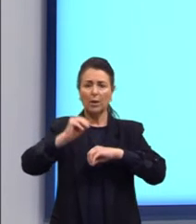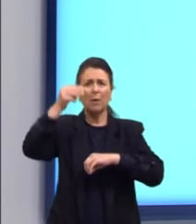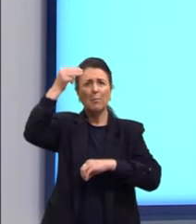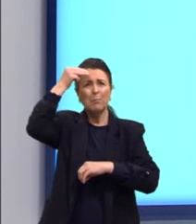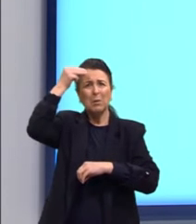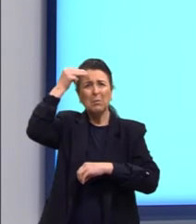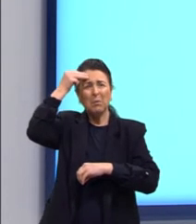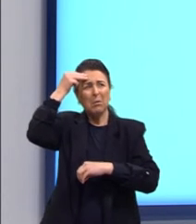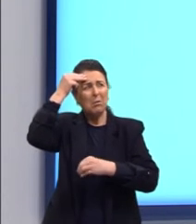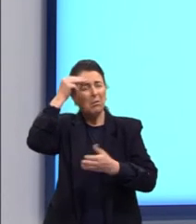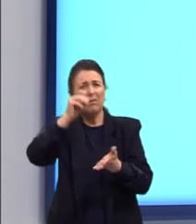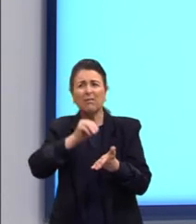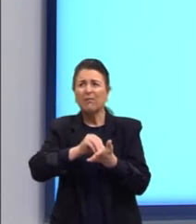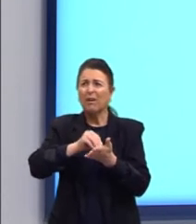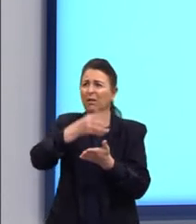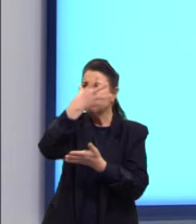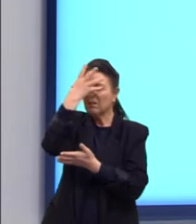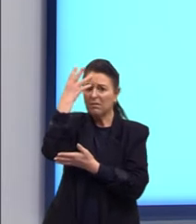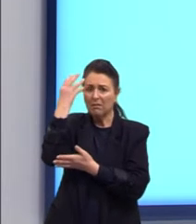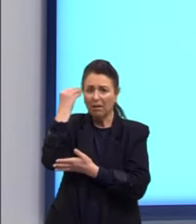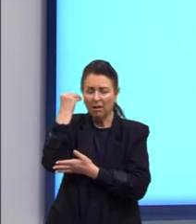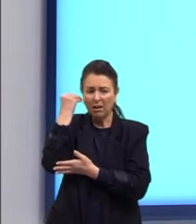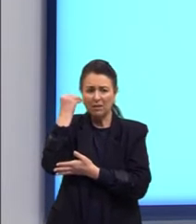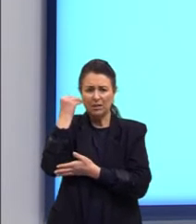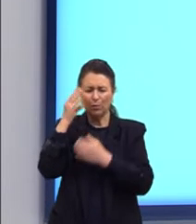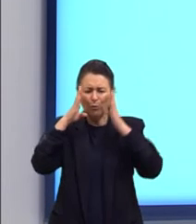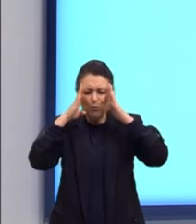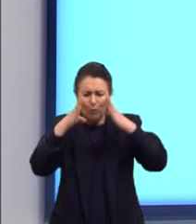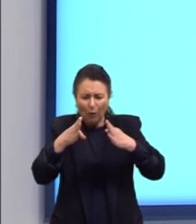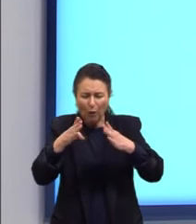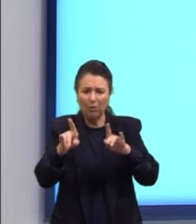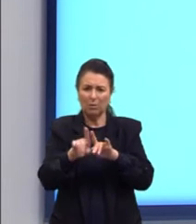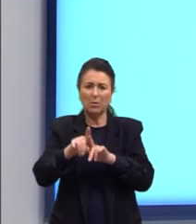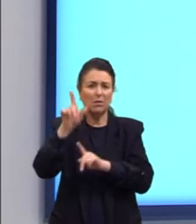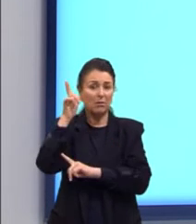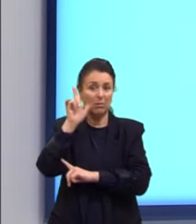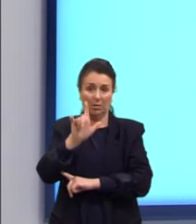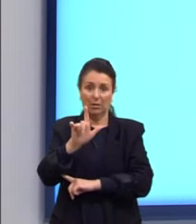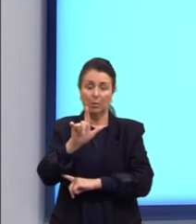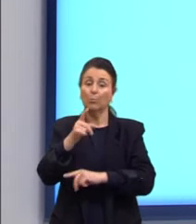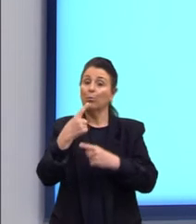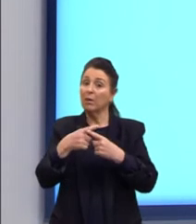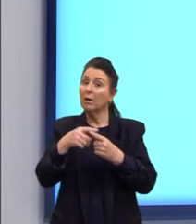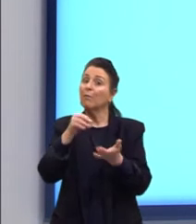também na concentração. Então, a privação do sono favorece tudo isso.